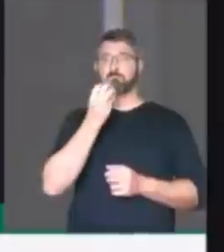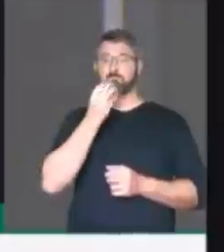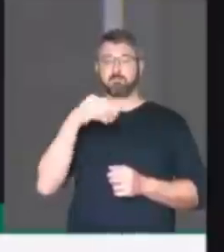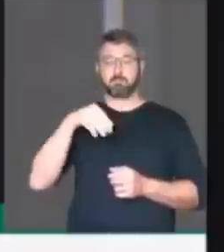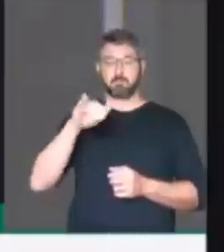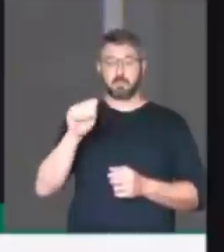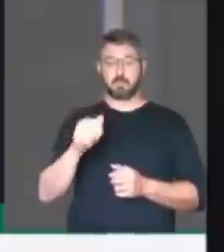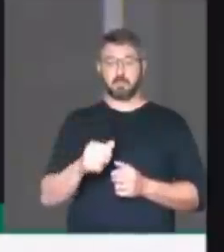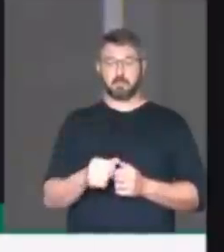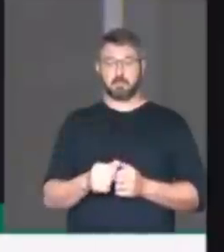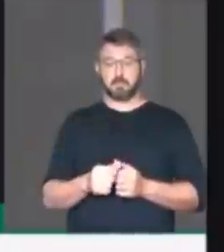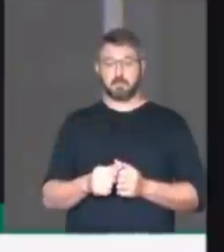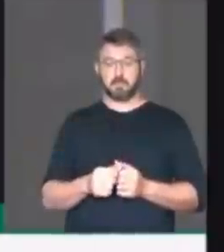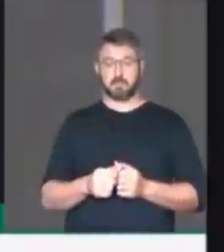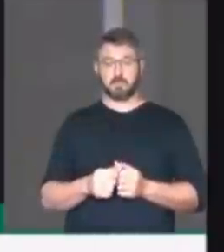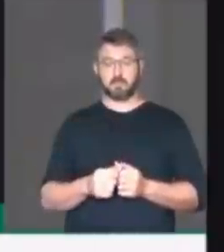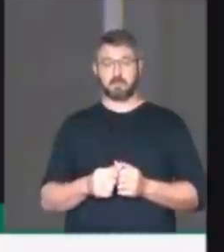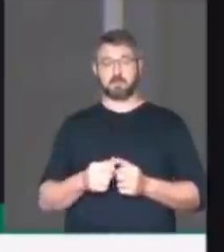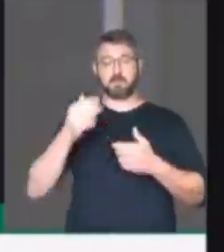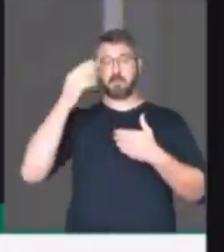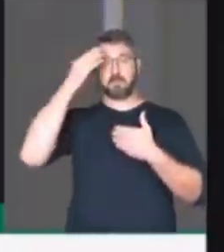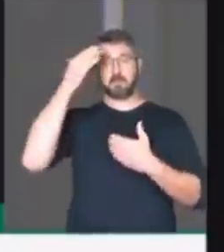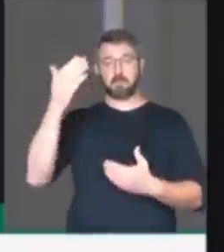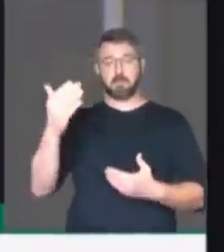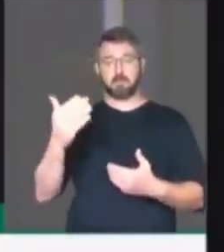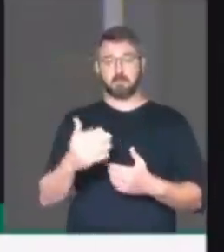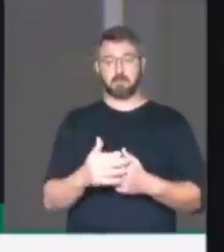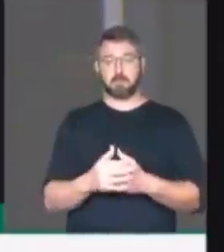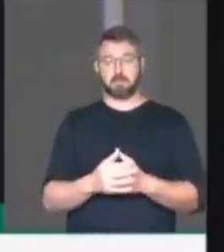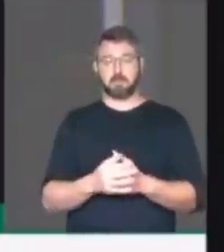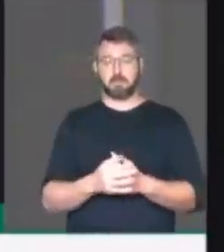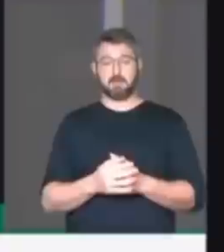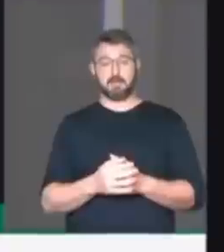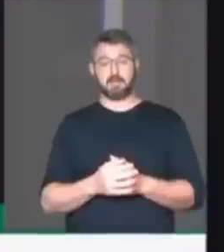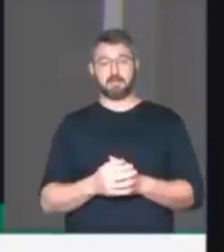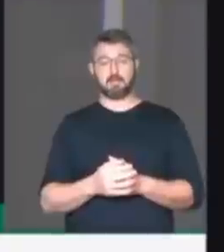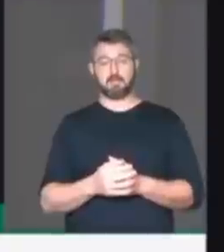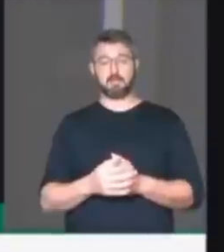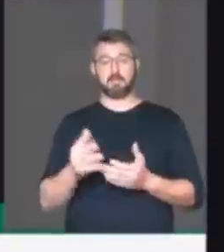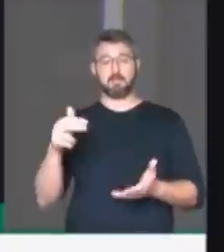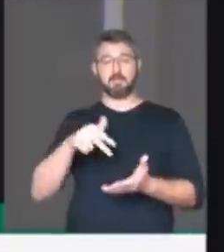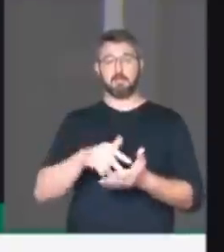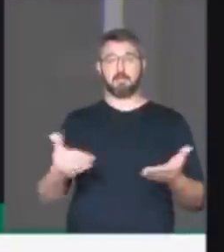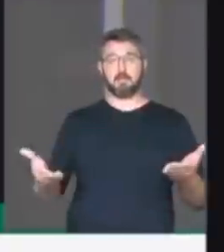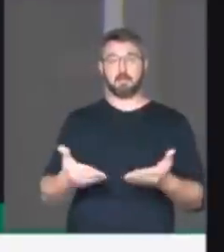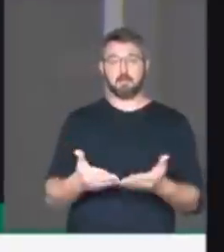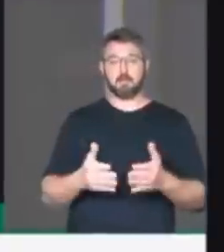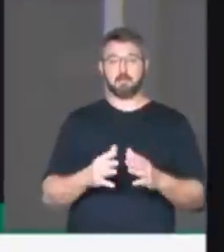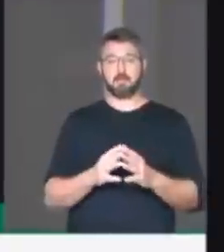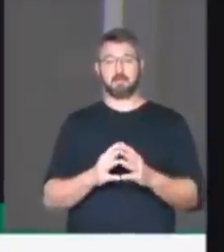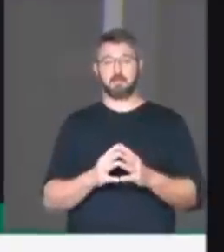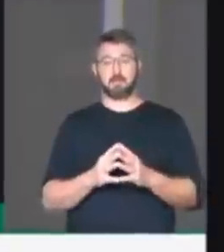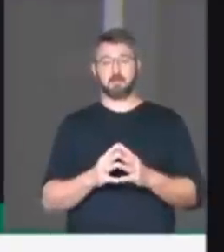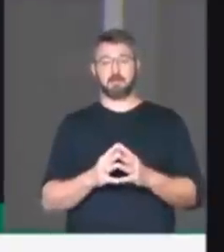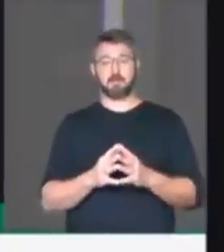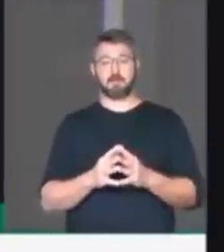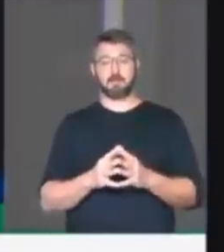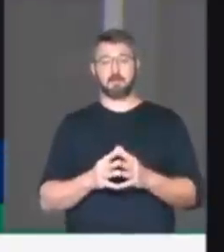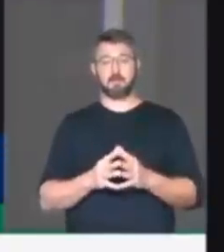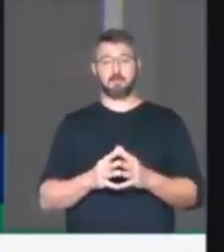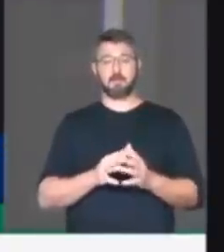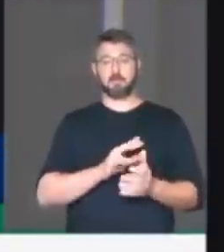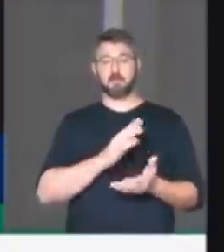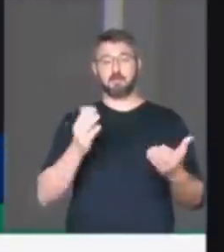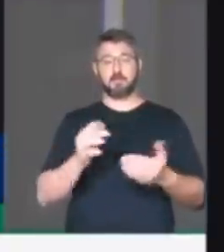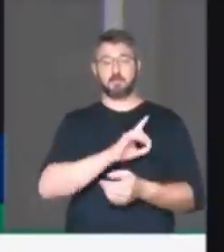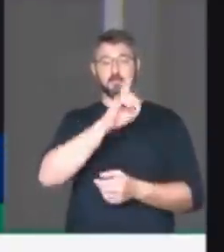Inicio as minhas palavras agradecendo a oportunidade desse pronunciamento. Hoje, dia 23 de